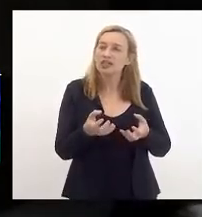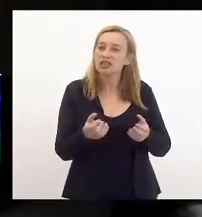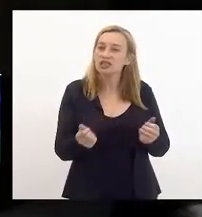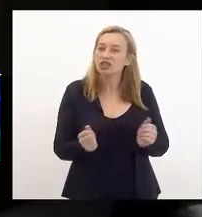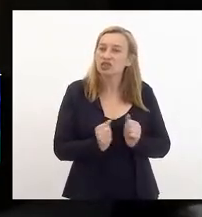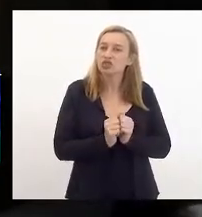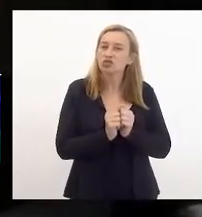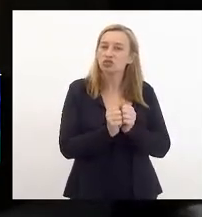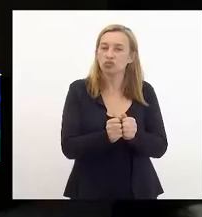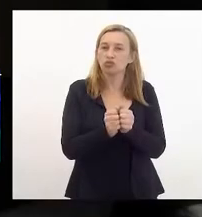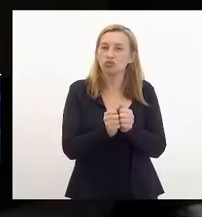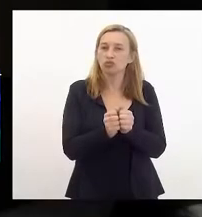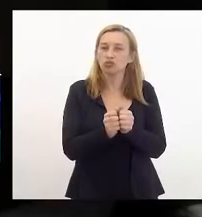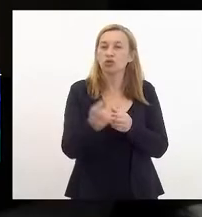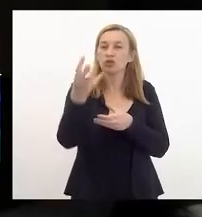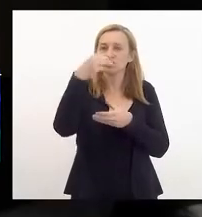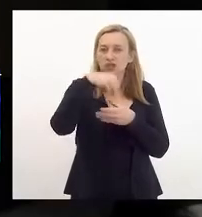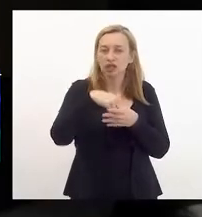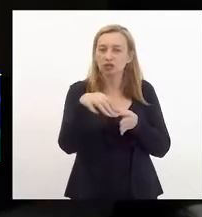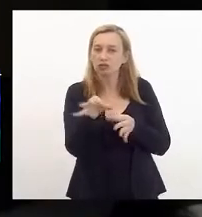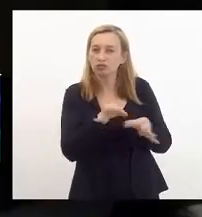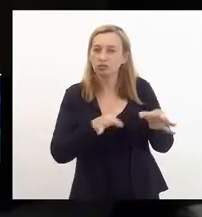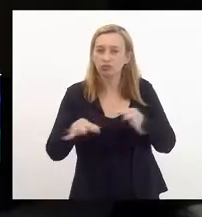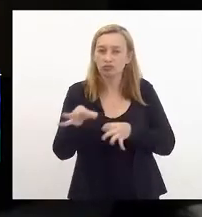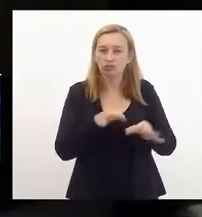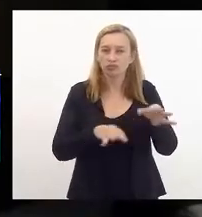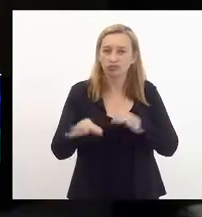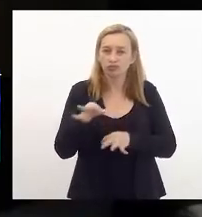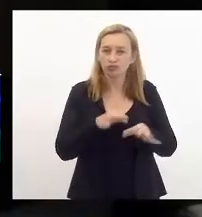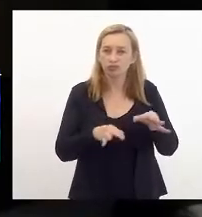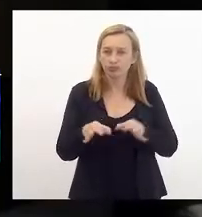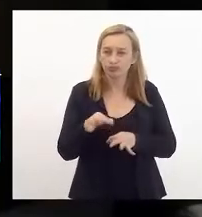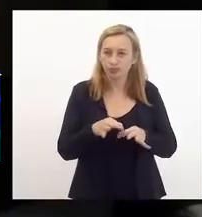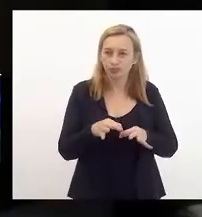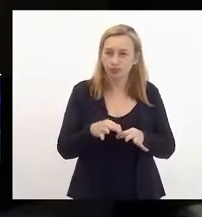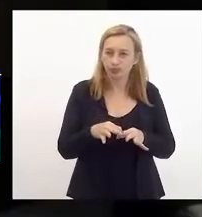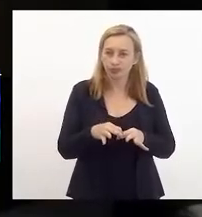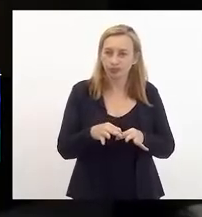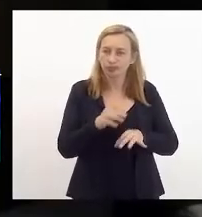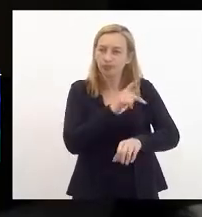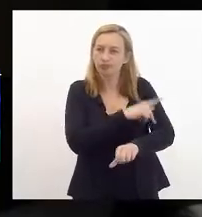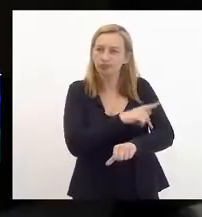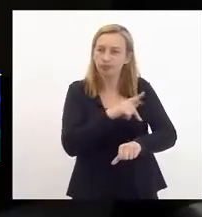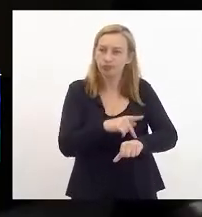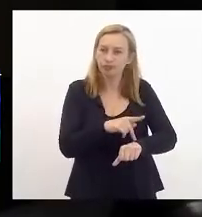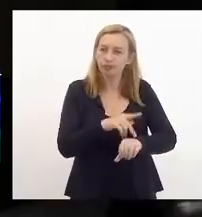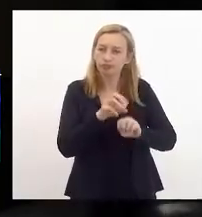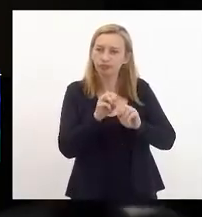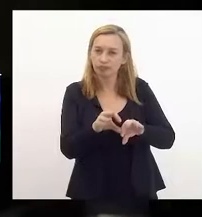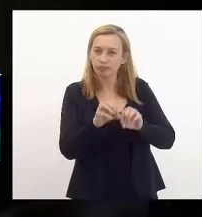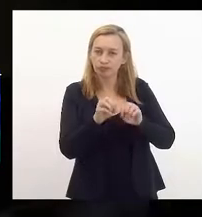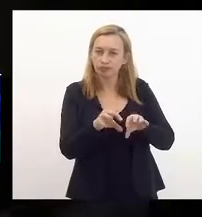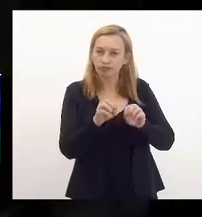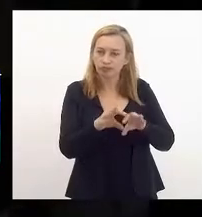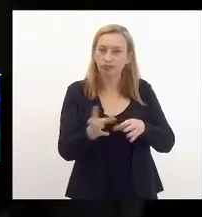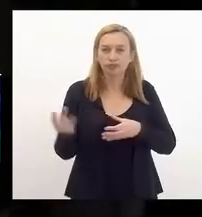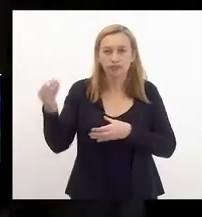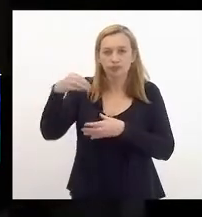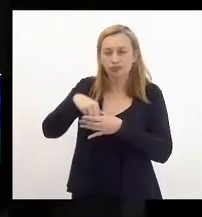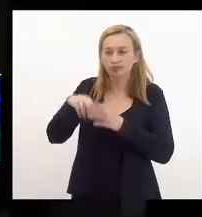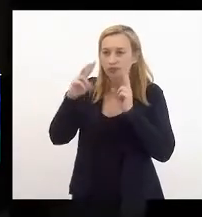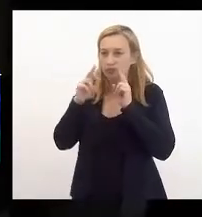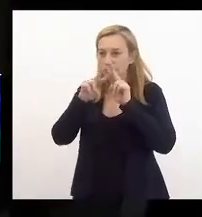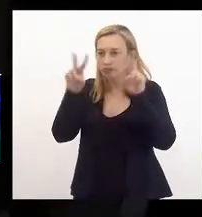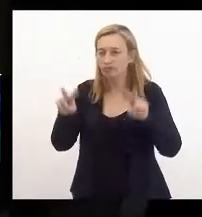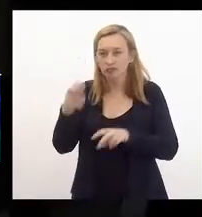consolidada dentro de um planejamento, dentro de um plano pedagógico da educação, dentro do olhar